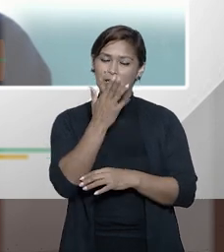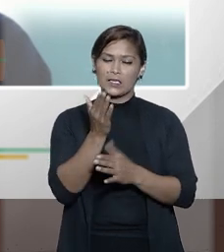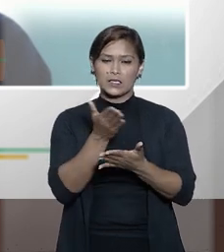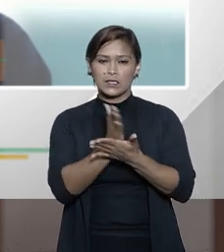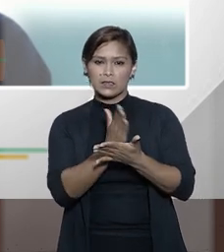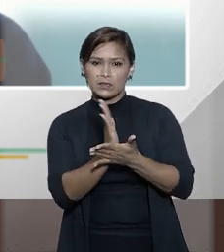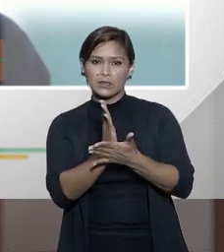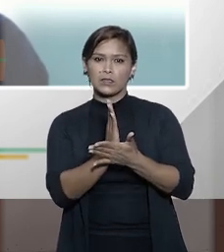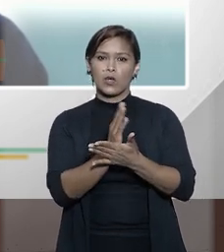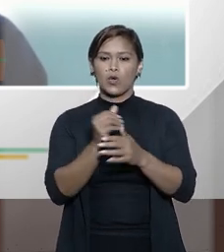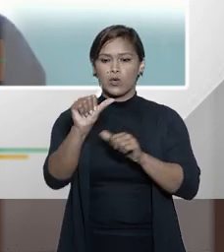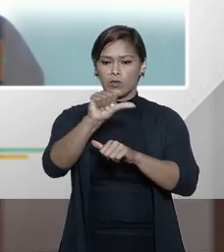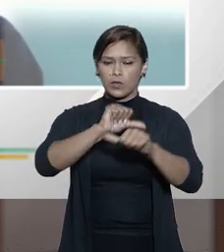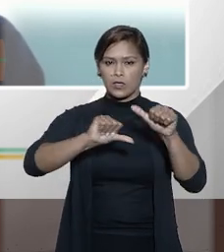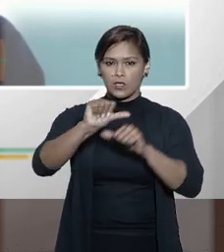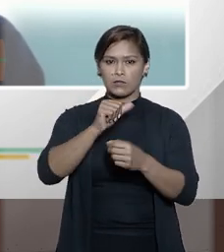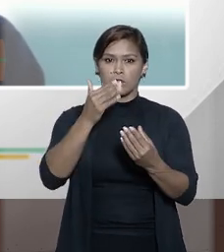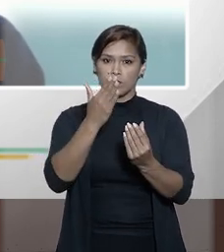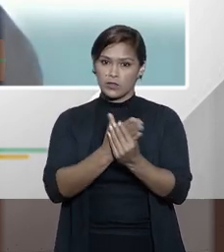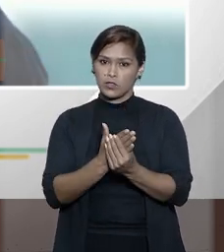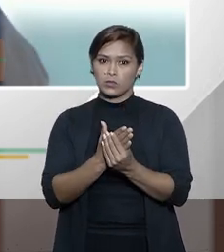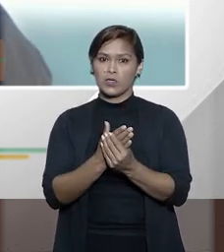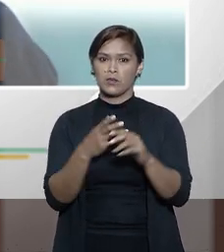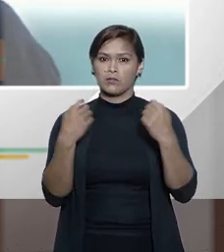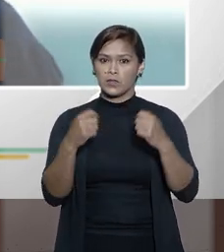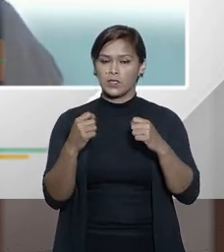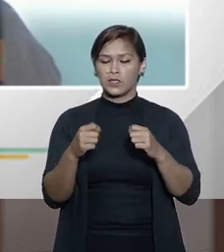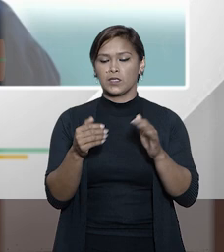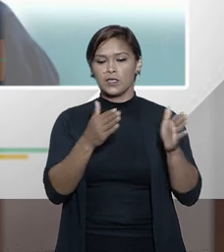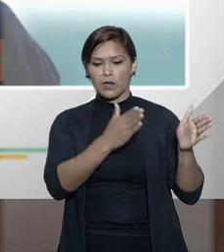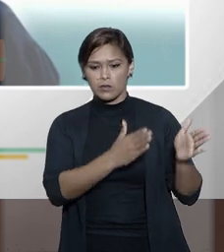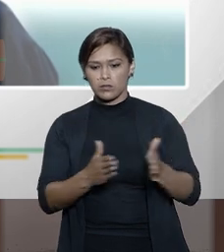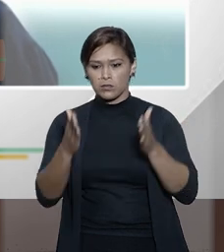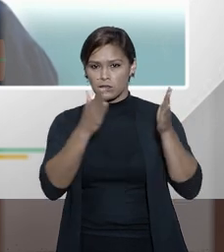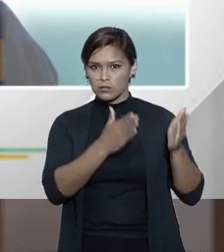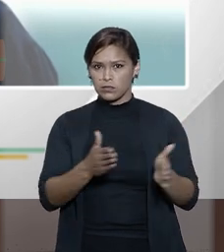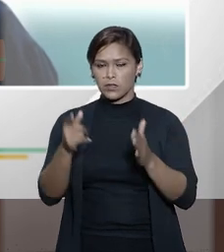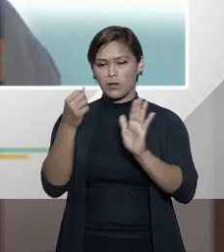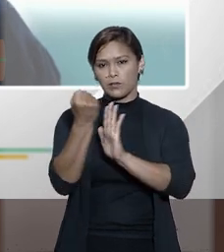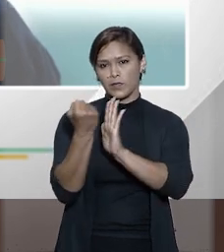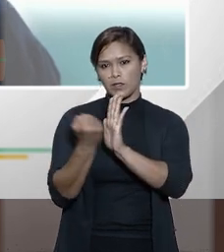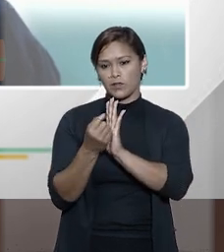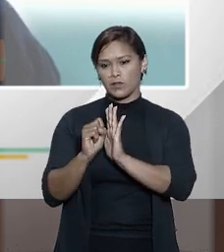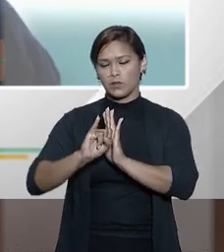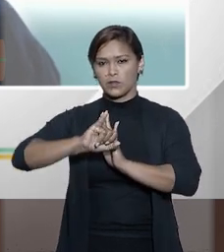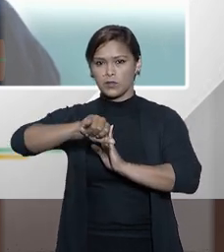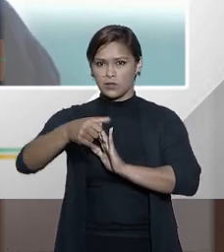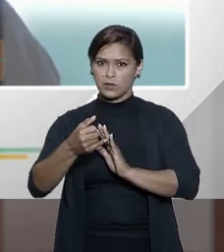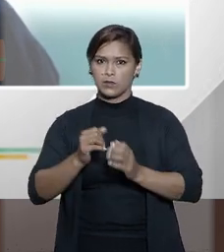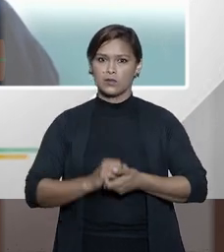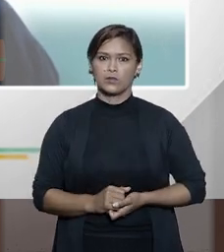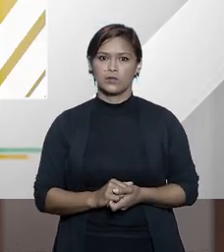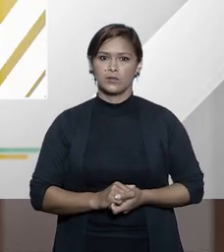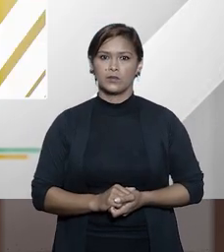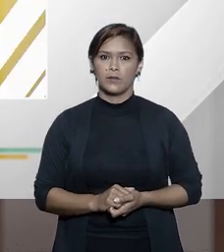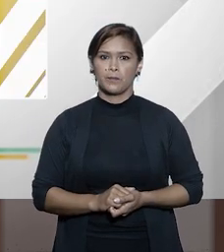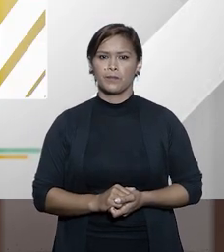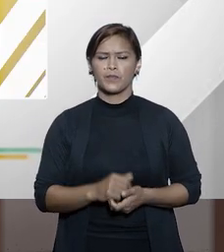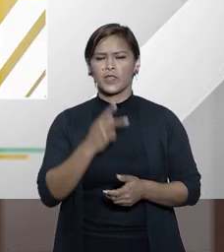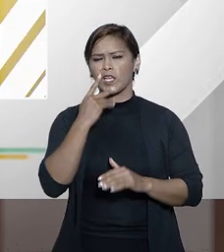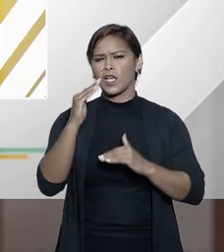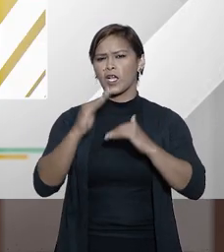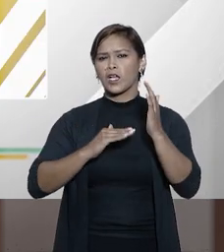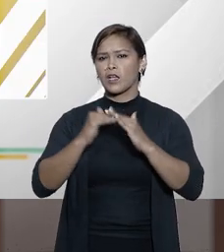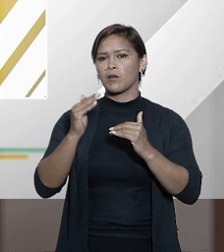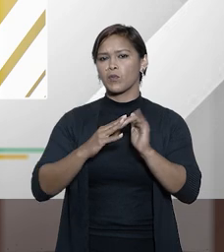que qualquer tipo de transferência de processos deveria passar pela homologação do STJ e a quem